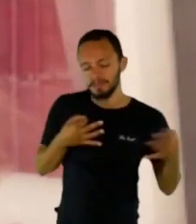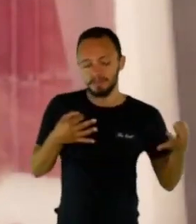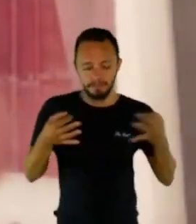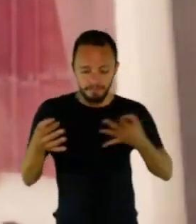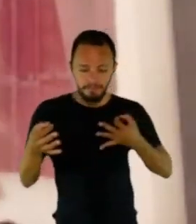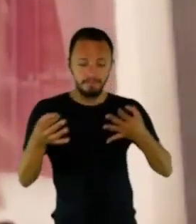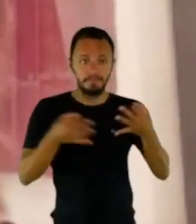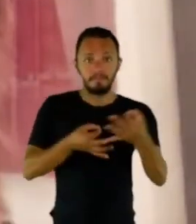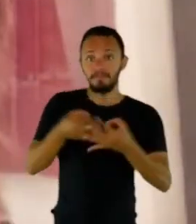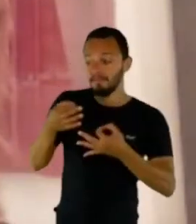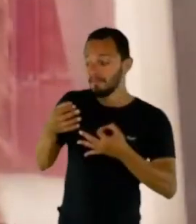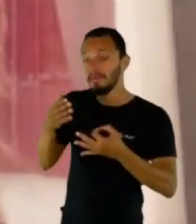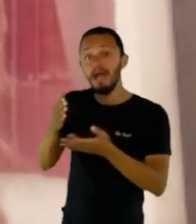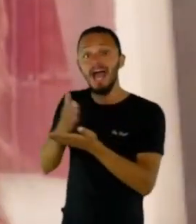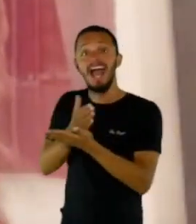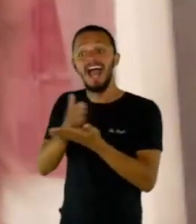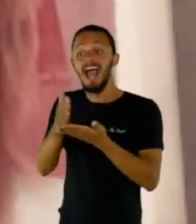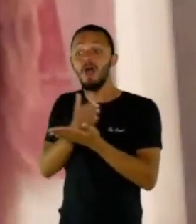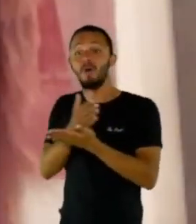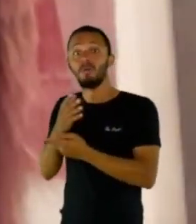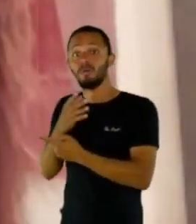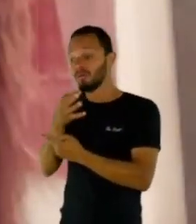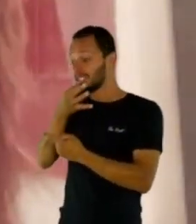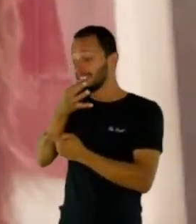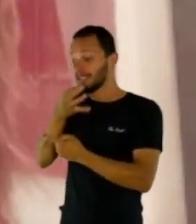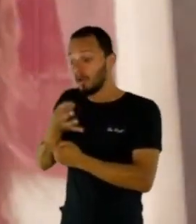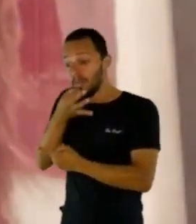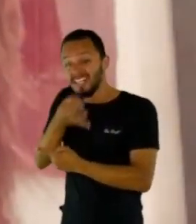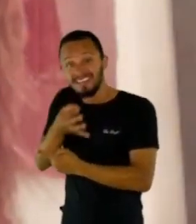outras não gostavam de alguma coisa, se acharam